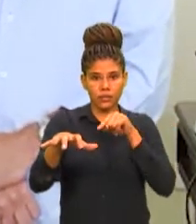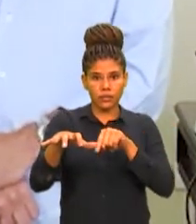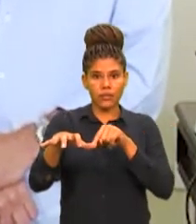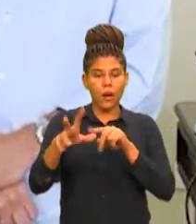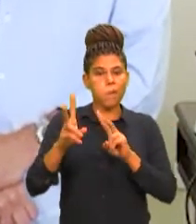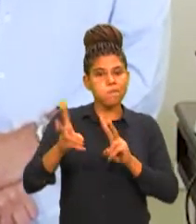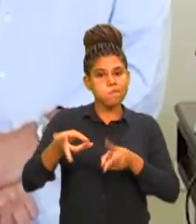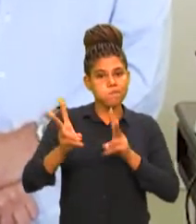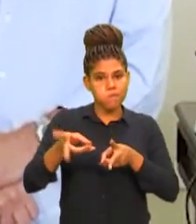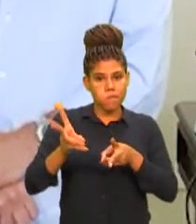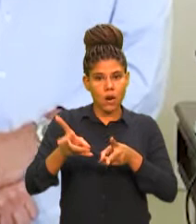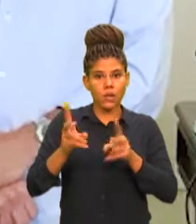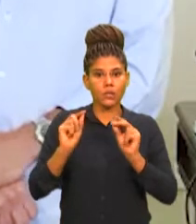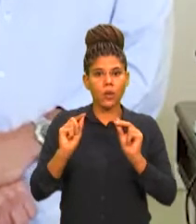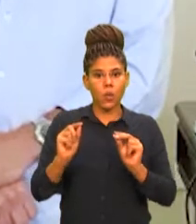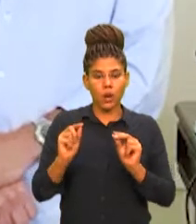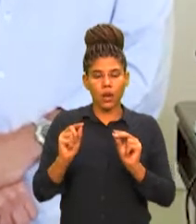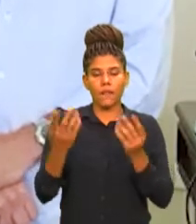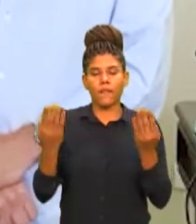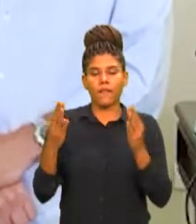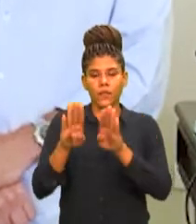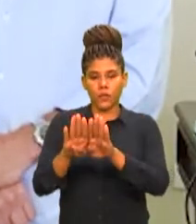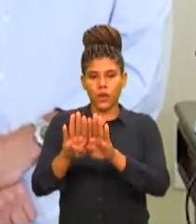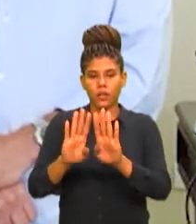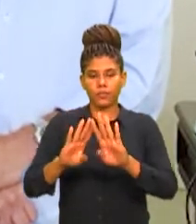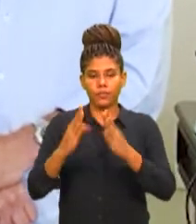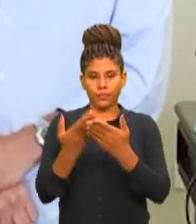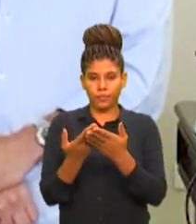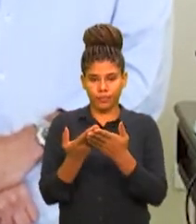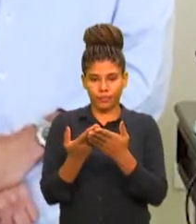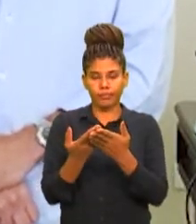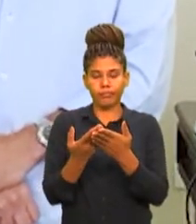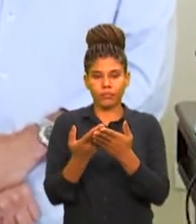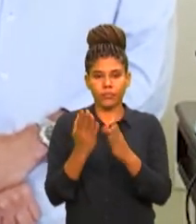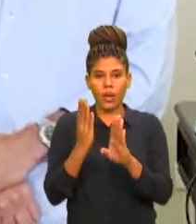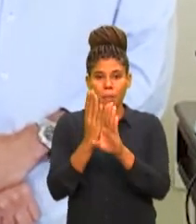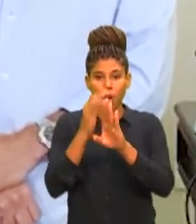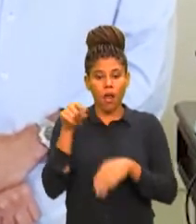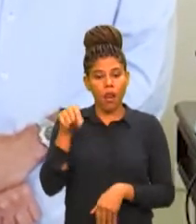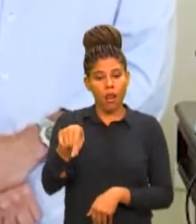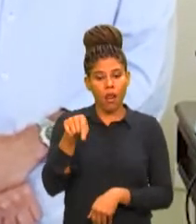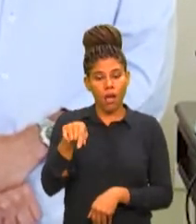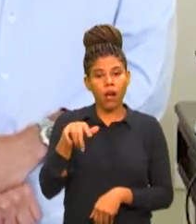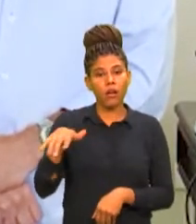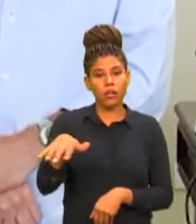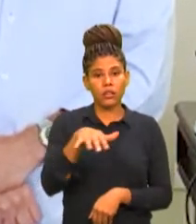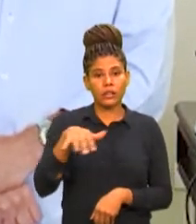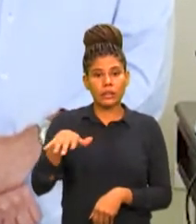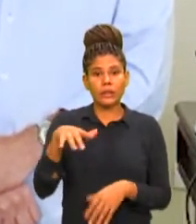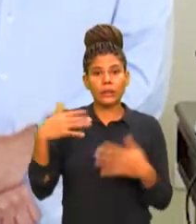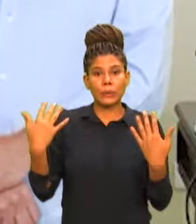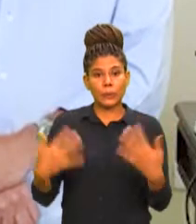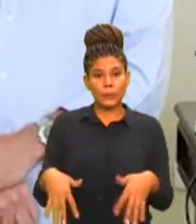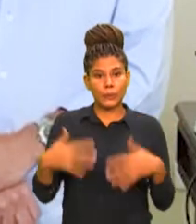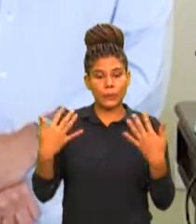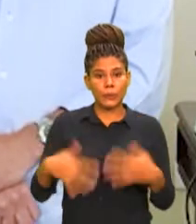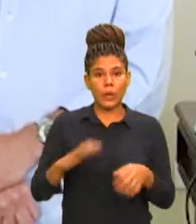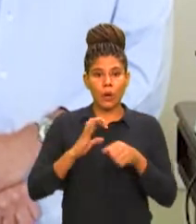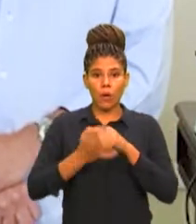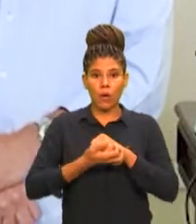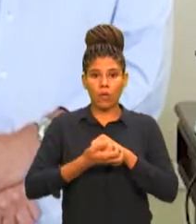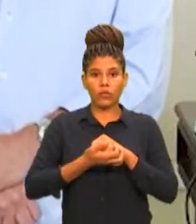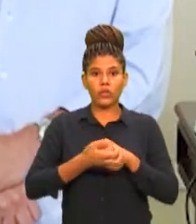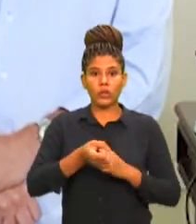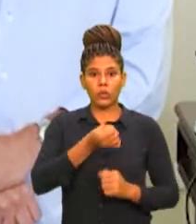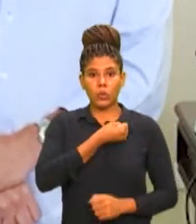todas as restrições do decreto anterior, visto que os dados daquela região ainda são preocupantes